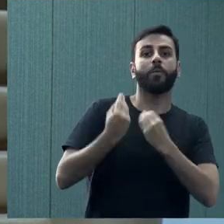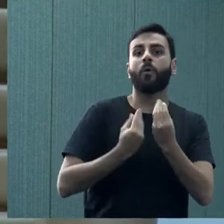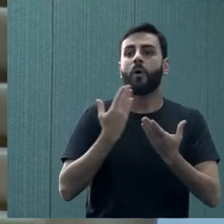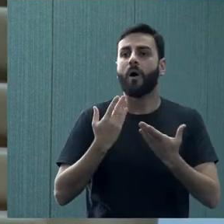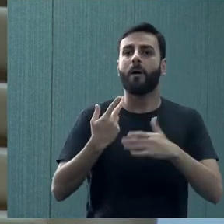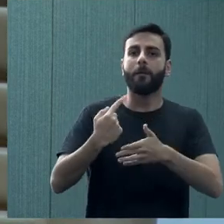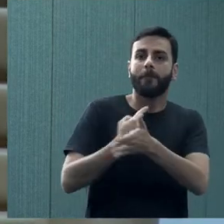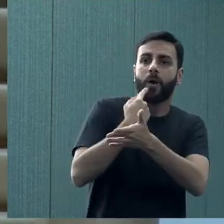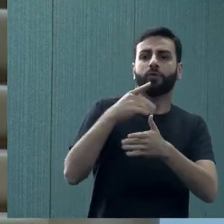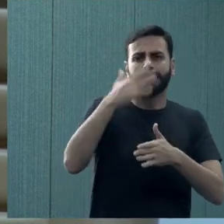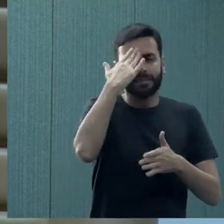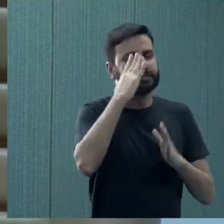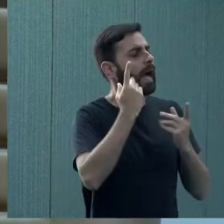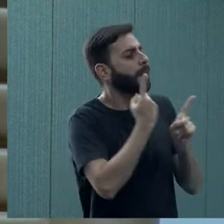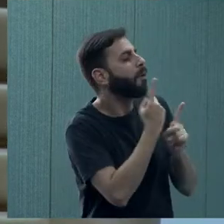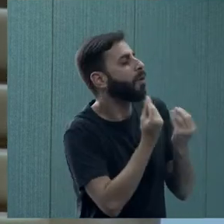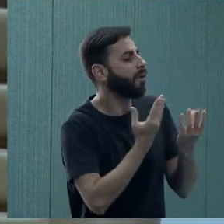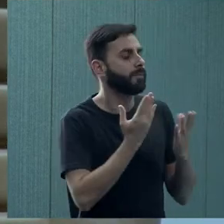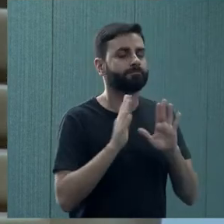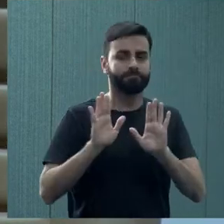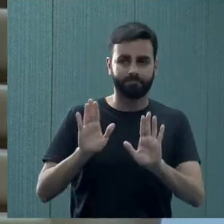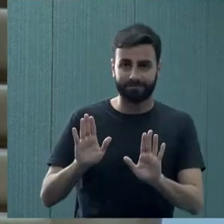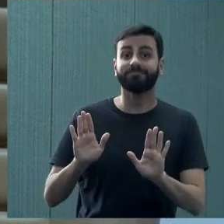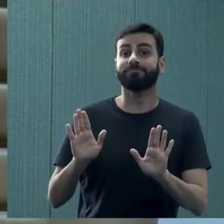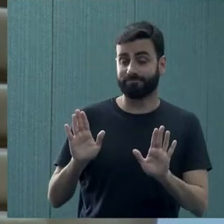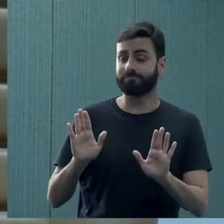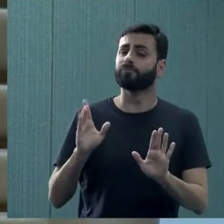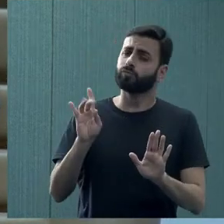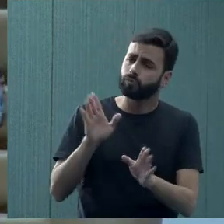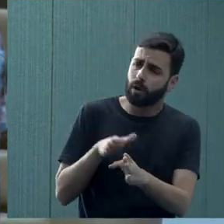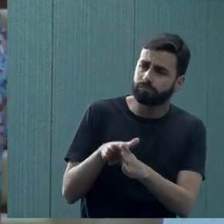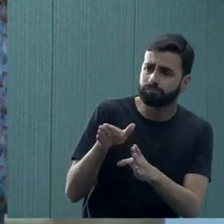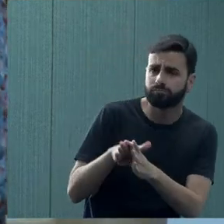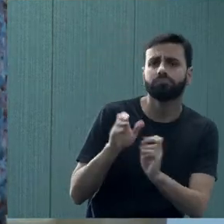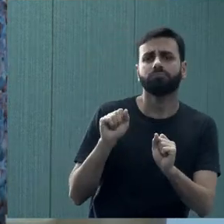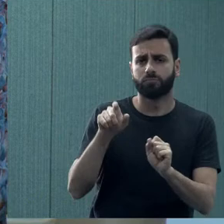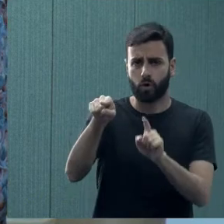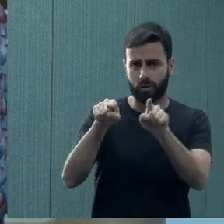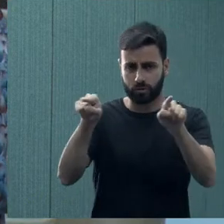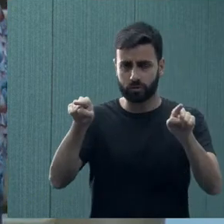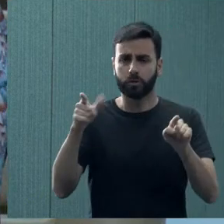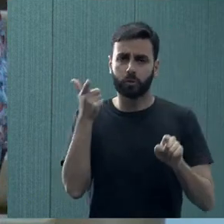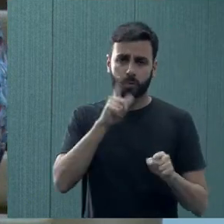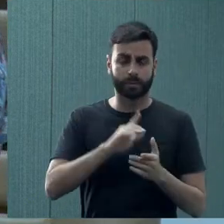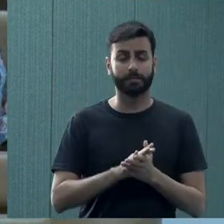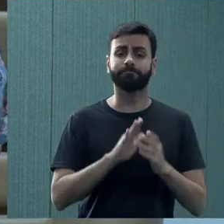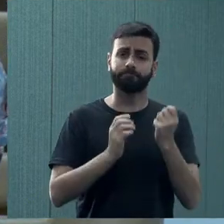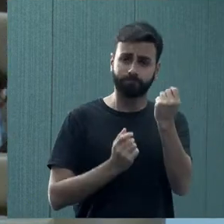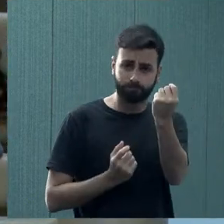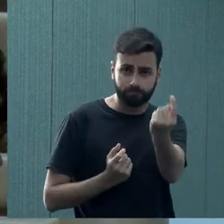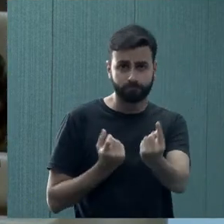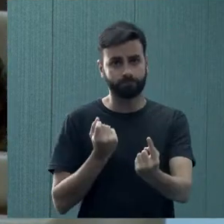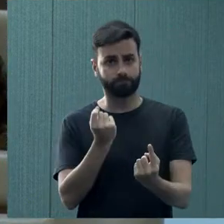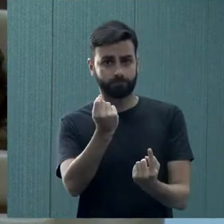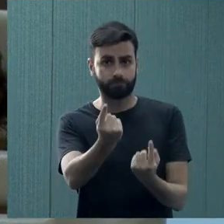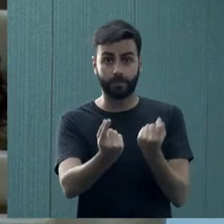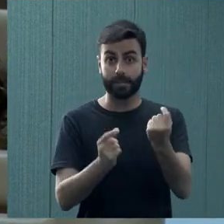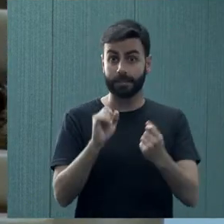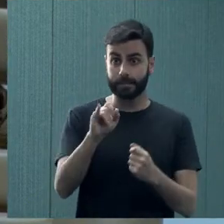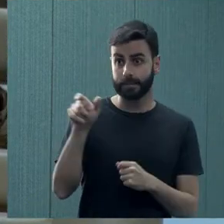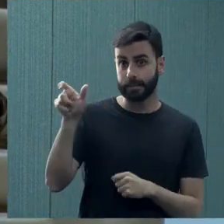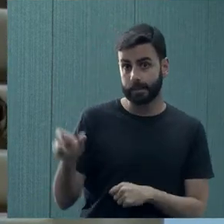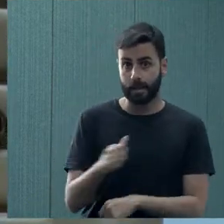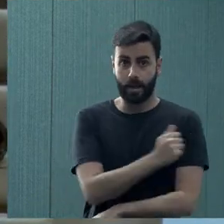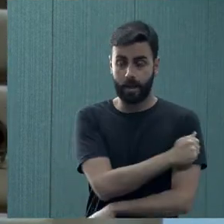trabalham, vocês vão saber como conduzir. Então, às vezes, gente orienta e tem dado certo. Eventualmente, quando é um